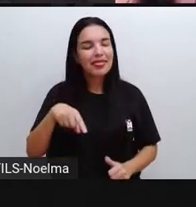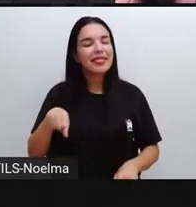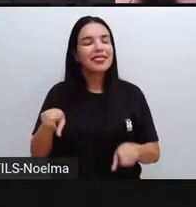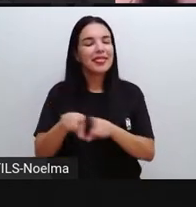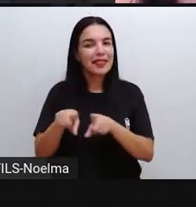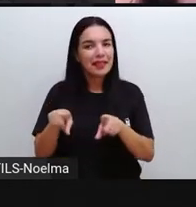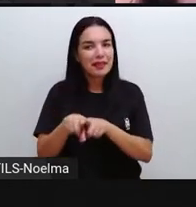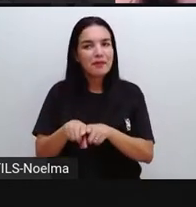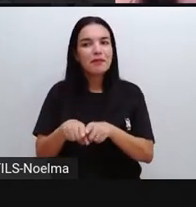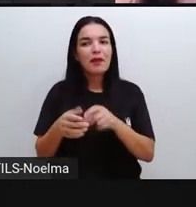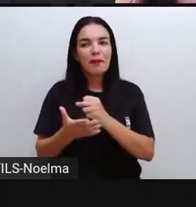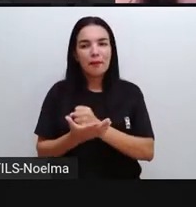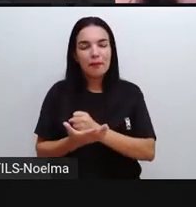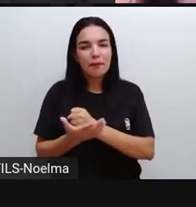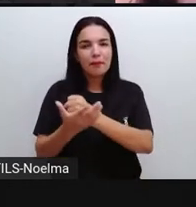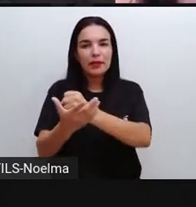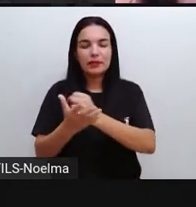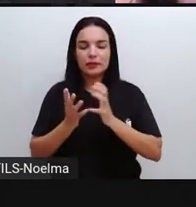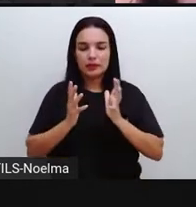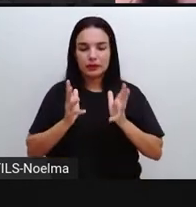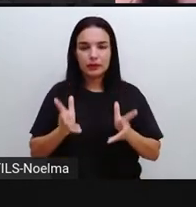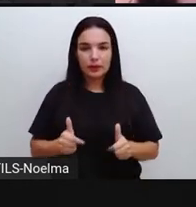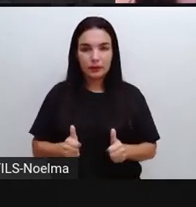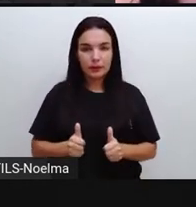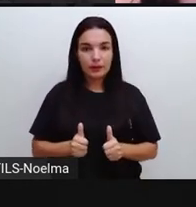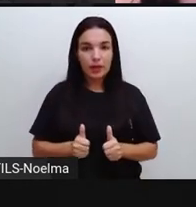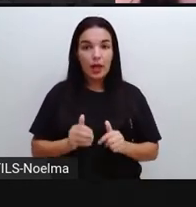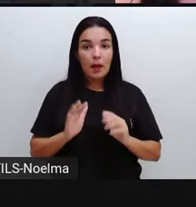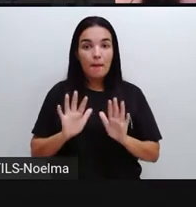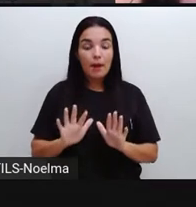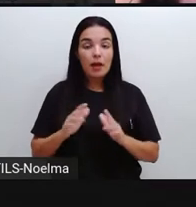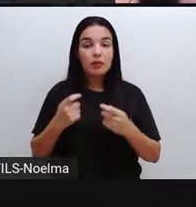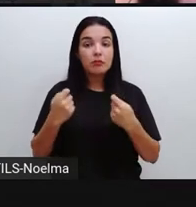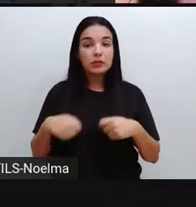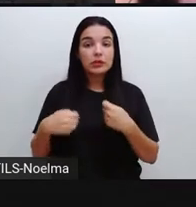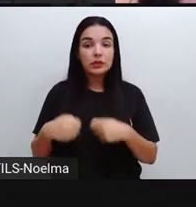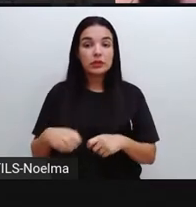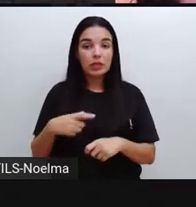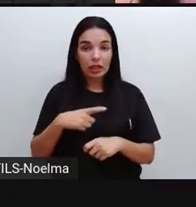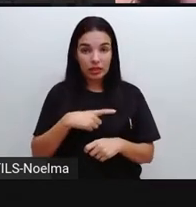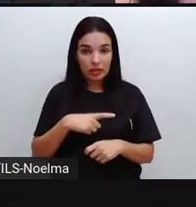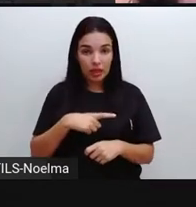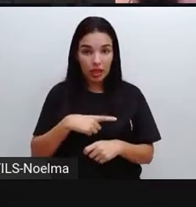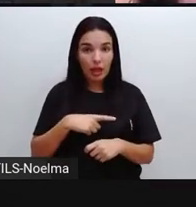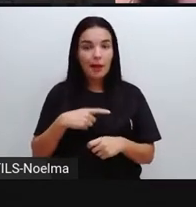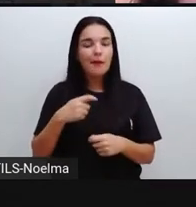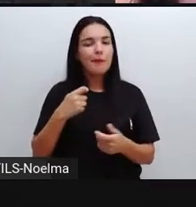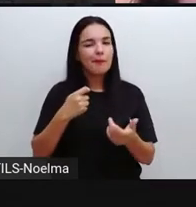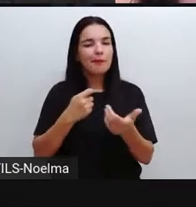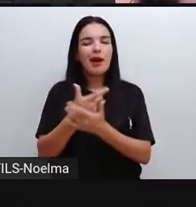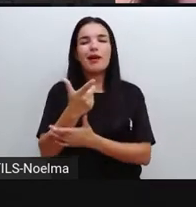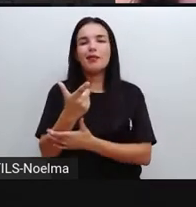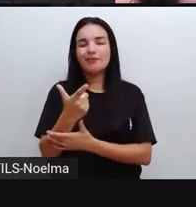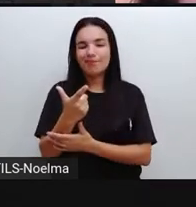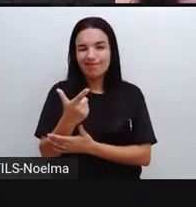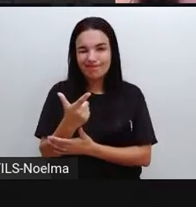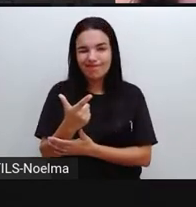Só que a gente sabe que, para que a gente tenha saneamento básico, tem-se um custo, né?